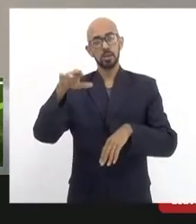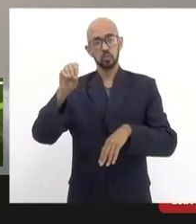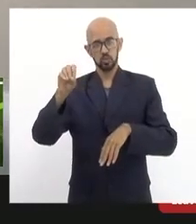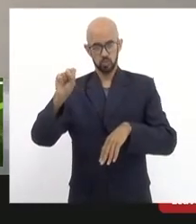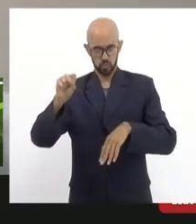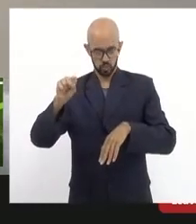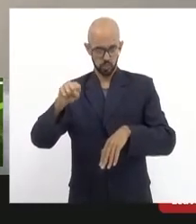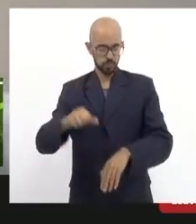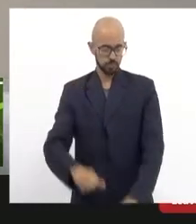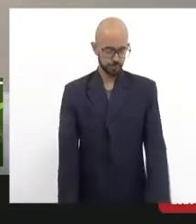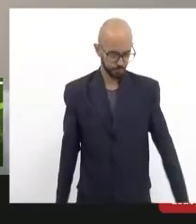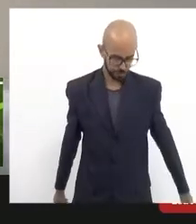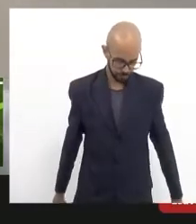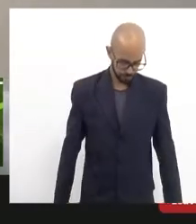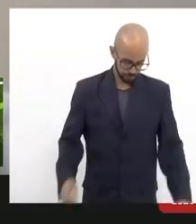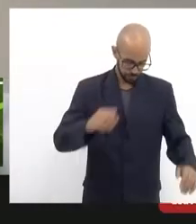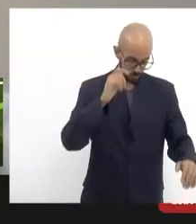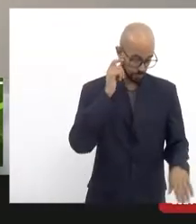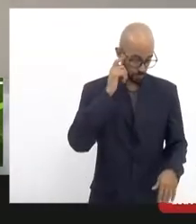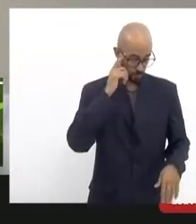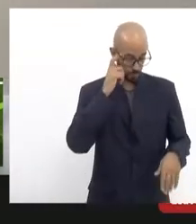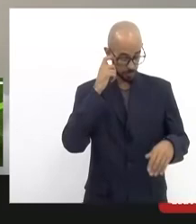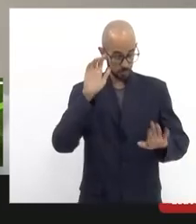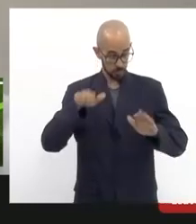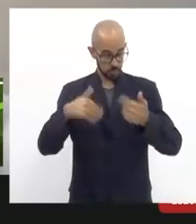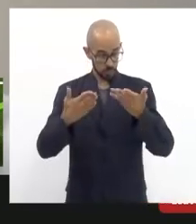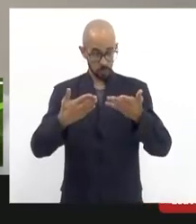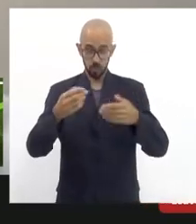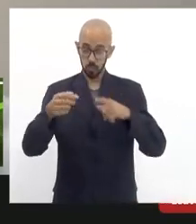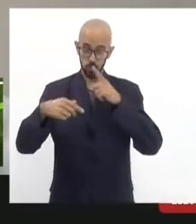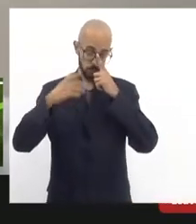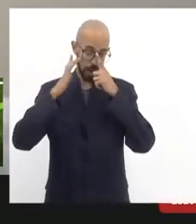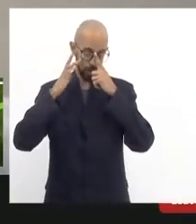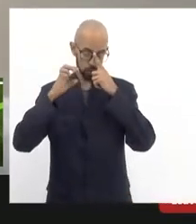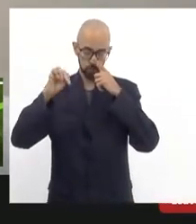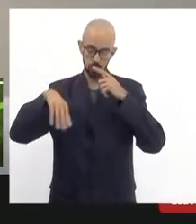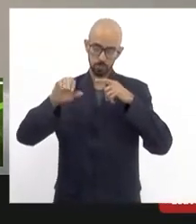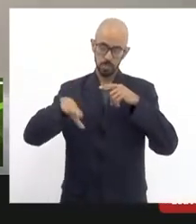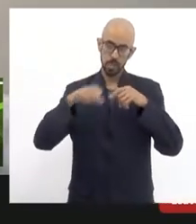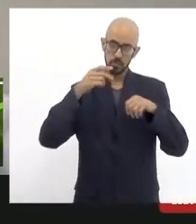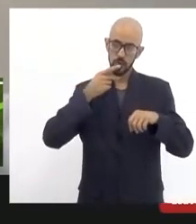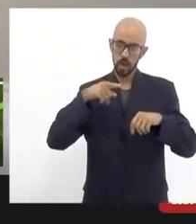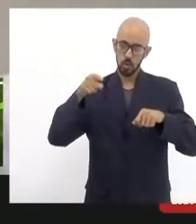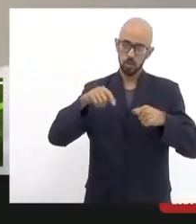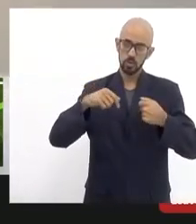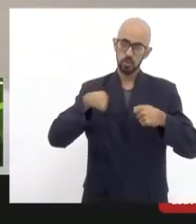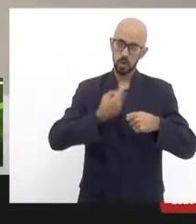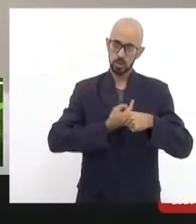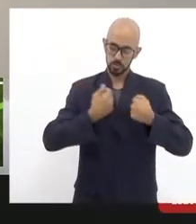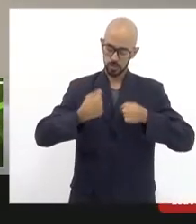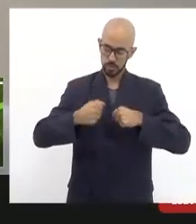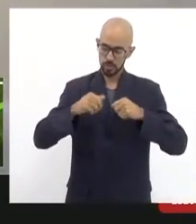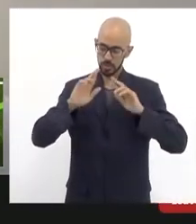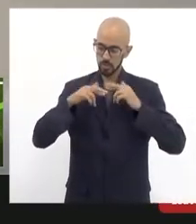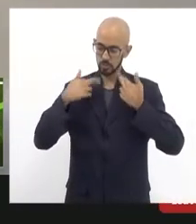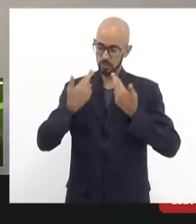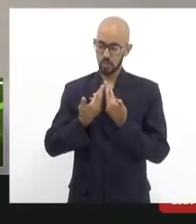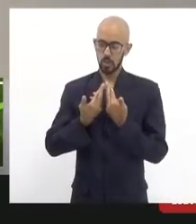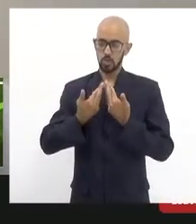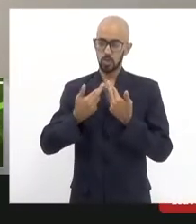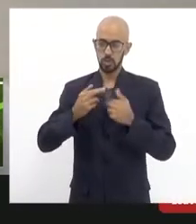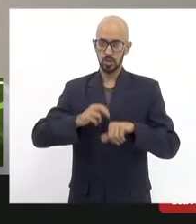falou muito bem Reimor a gente tem que marcar uma reunião com o Eduardo Paes eu acho que eu Chico, Mink, Tainá vários outros parlamentares podemos